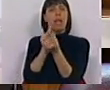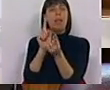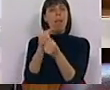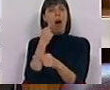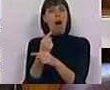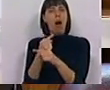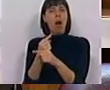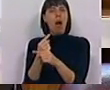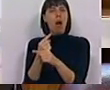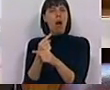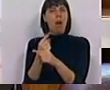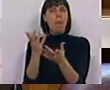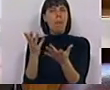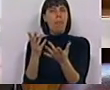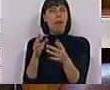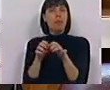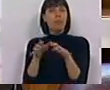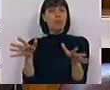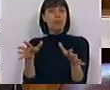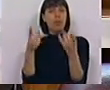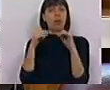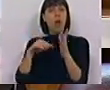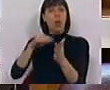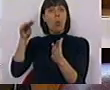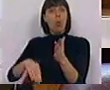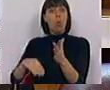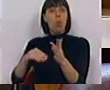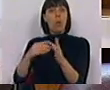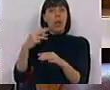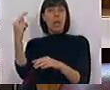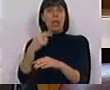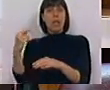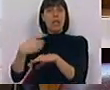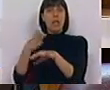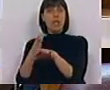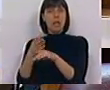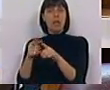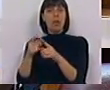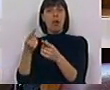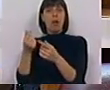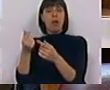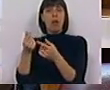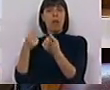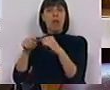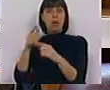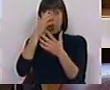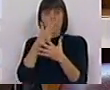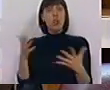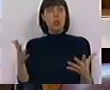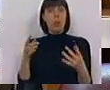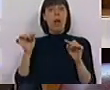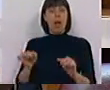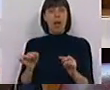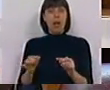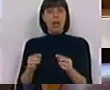desconcentrados e contratualização do terceiro setor em regime de outsourcing. Por isso, não se espante quando